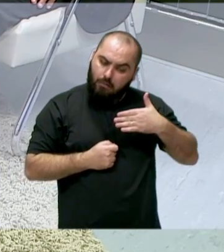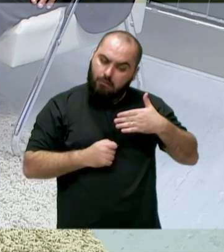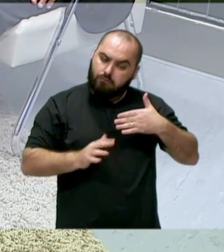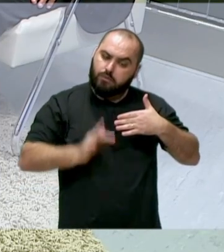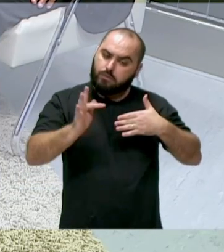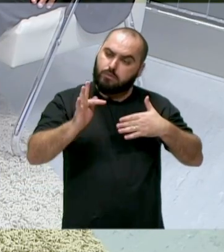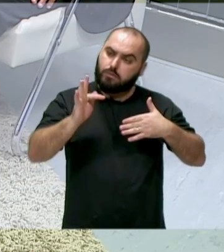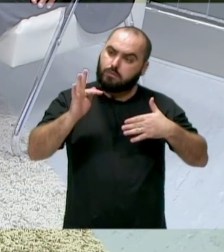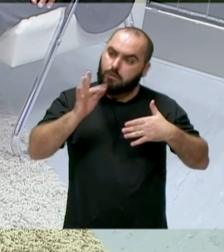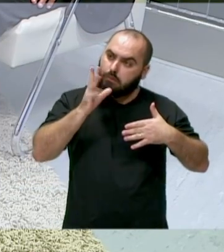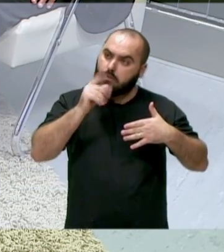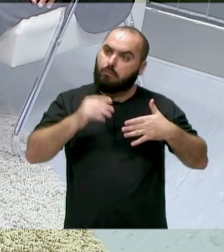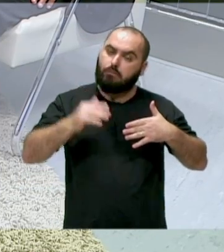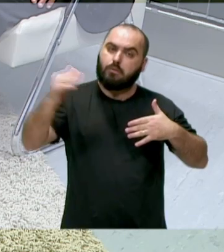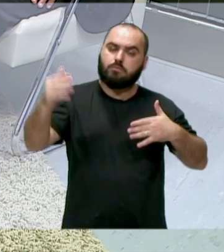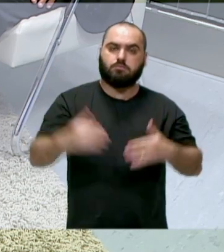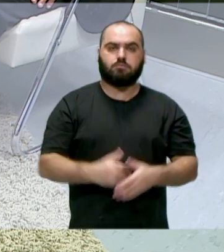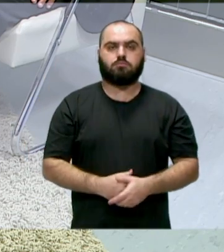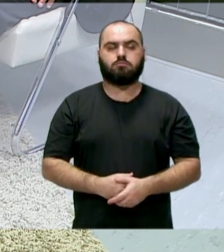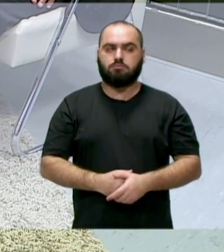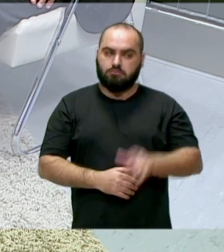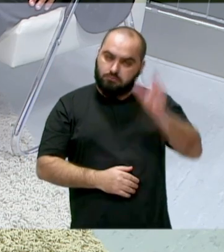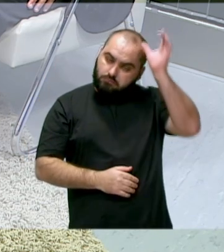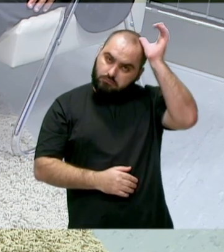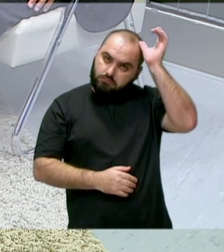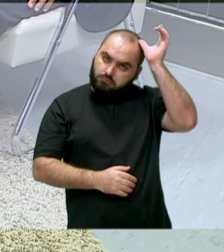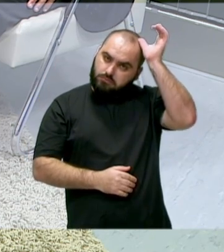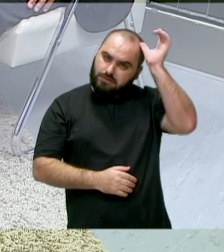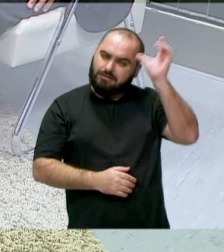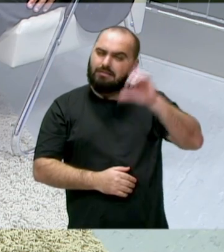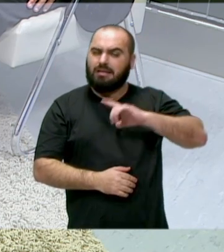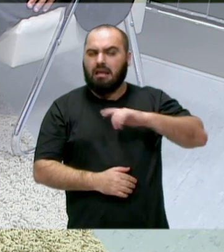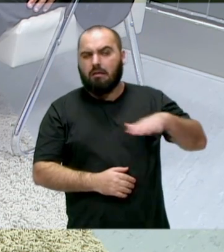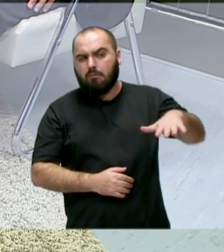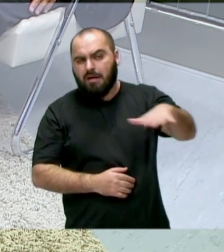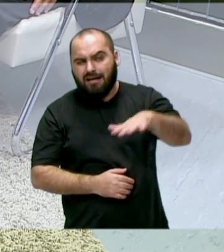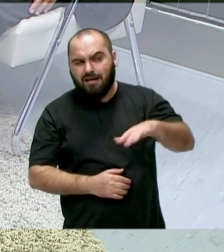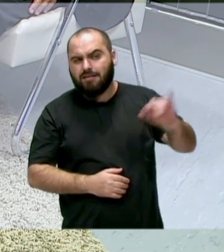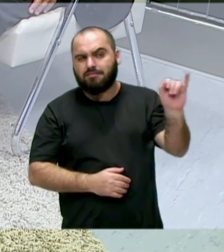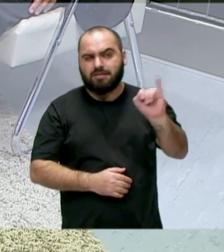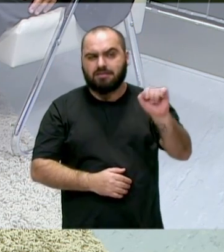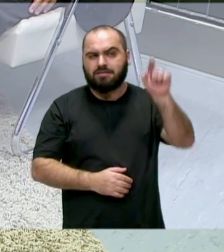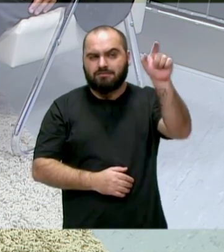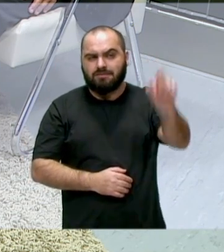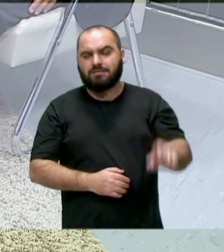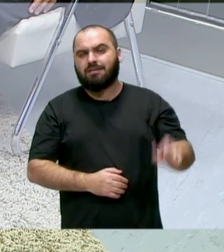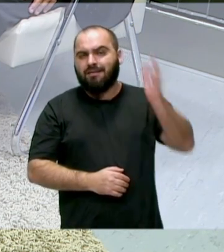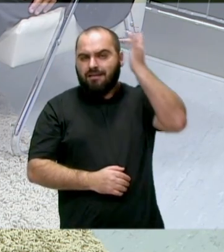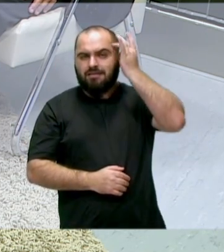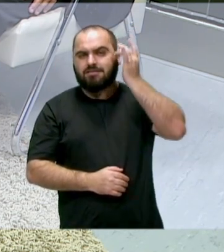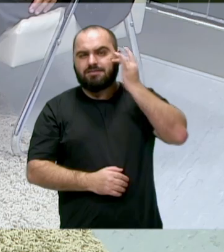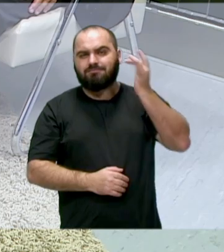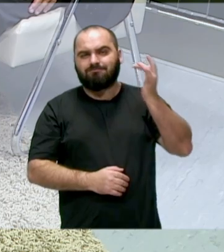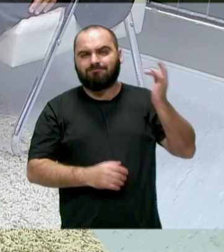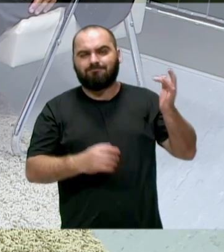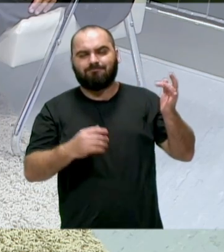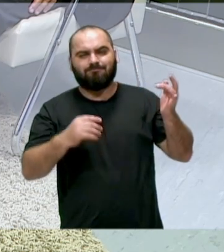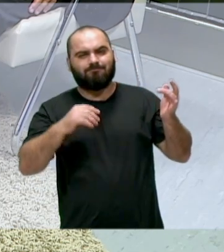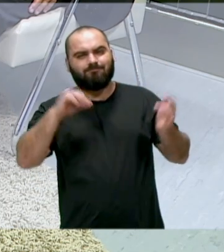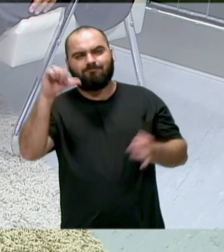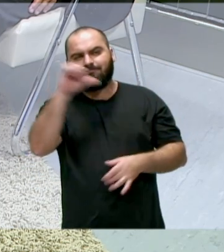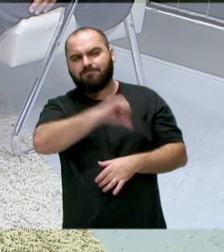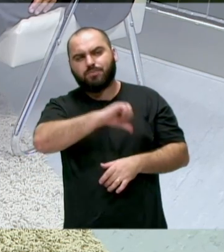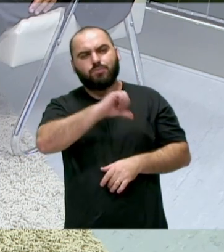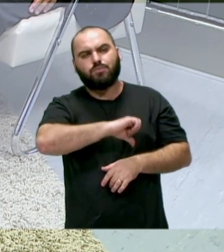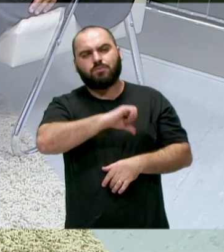Para o senhor, tem algo em Itajaí que deixa muito a desejar? Um setor que esteja muito carente ainda, comparado com outros municípios